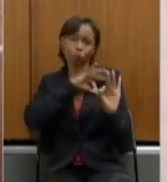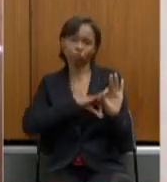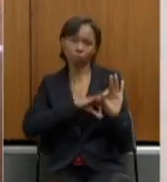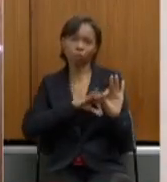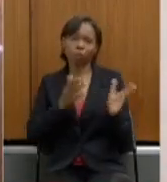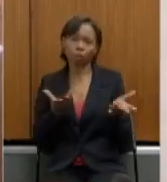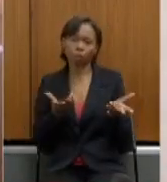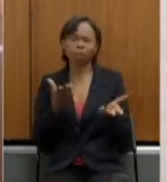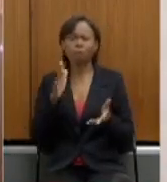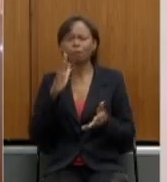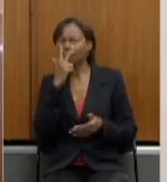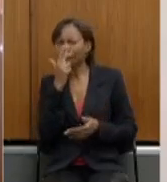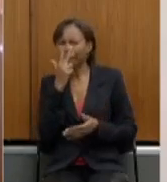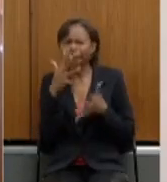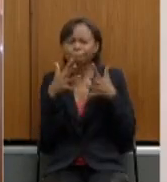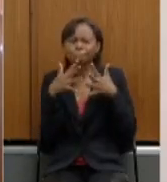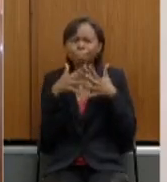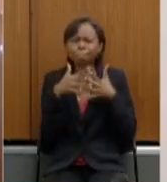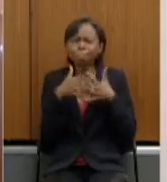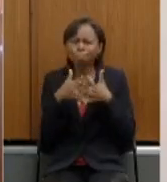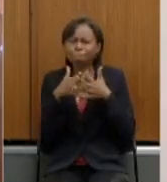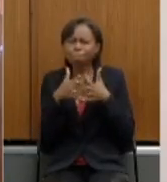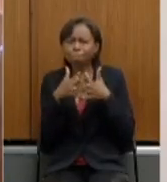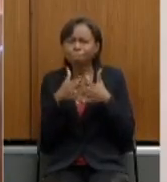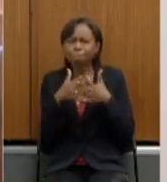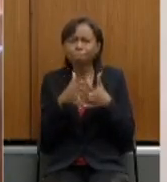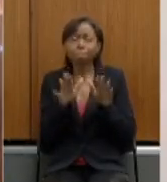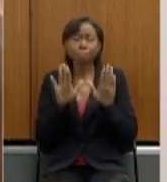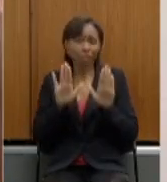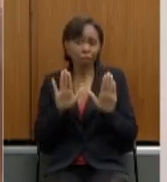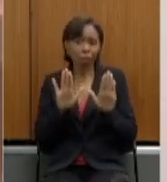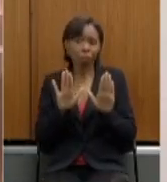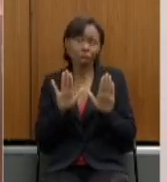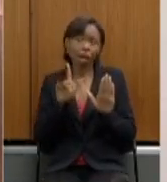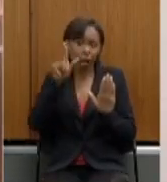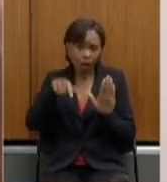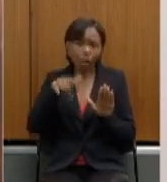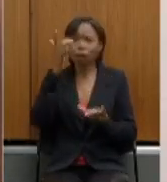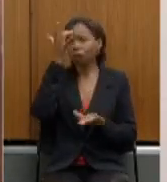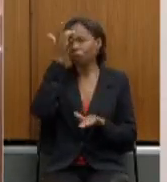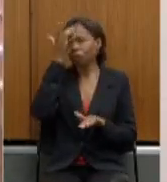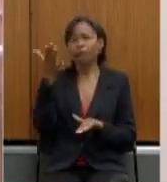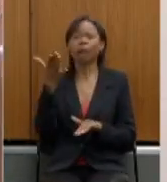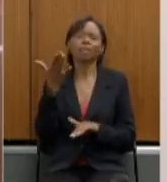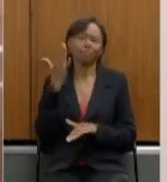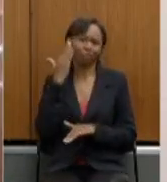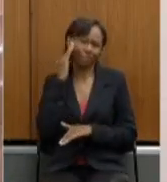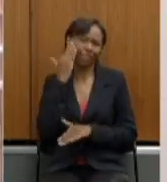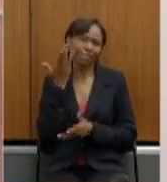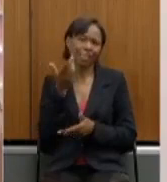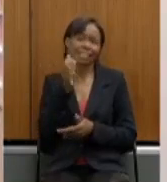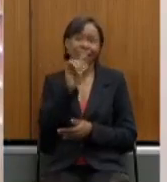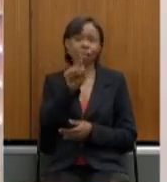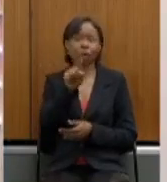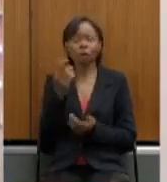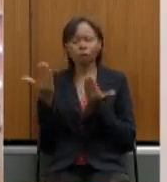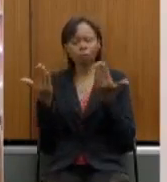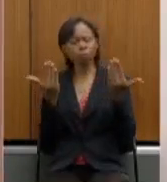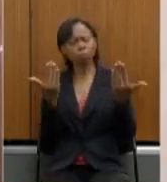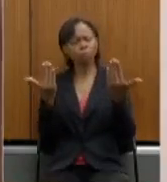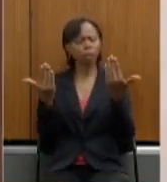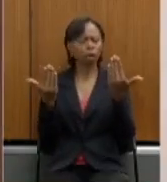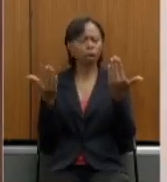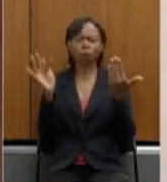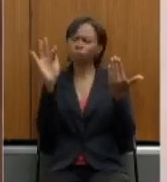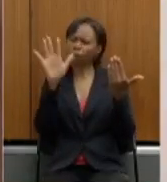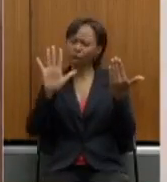parece complicado mas é uma coisa fácil de entender se você pega o comparativo que a União fez e o